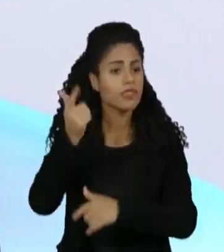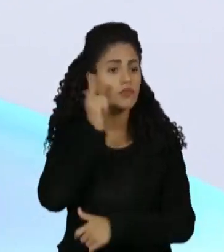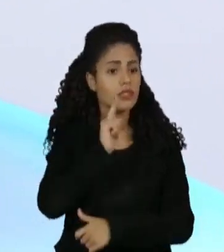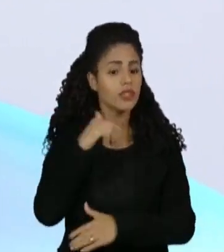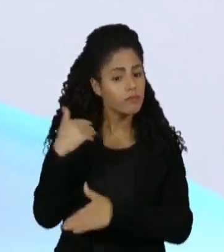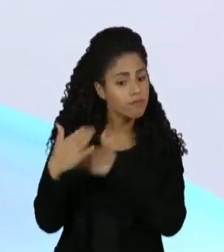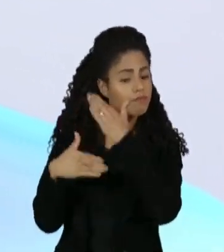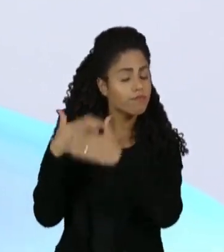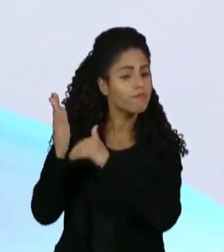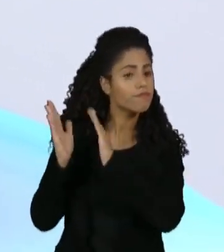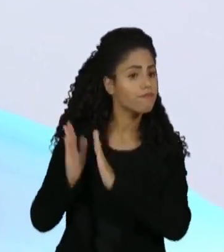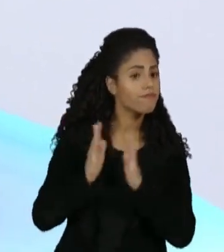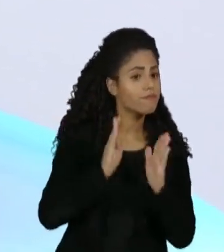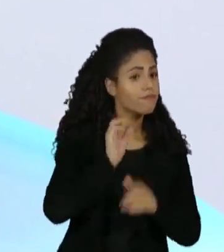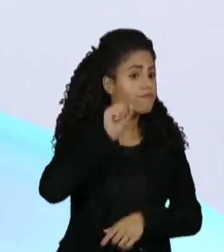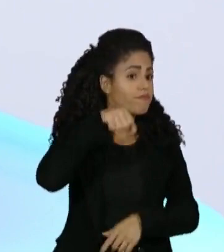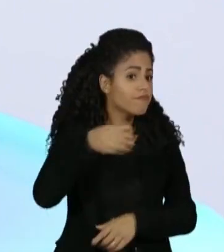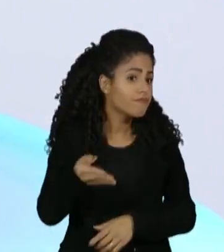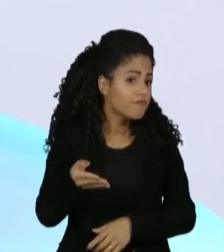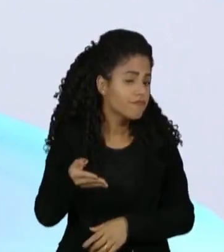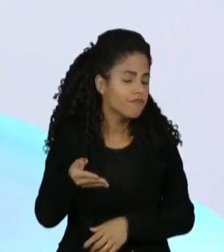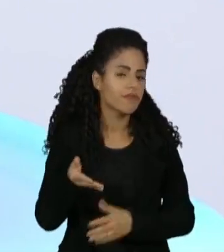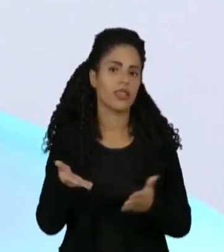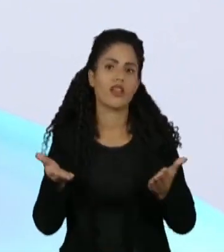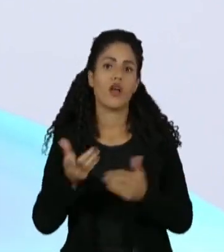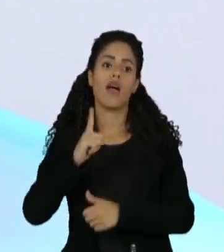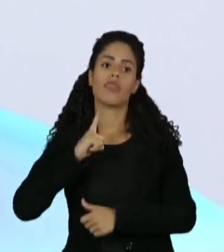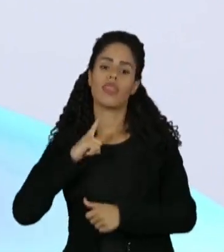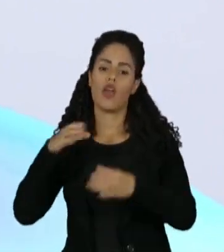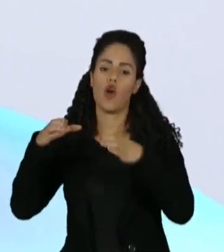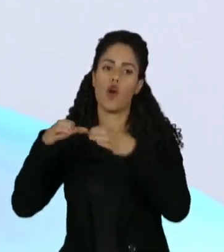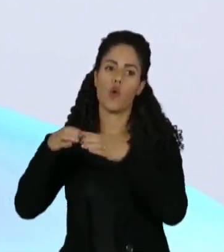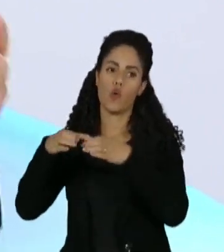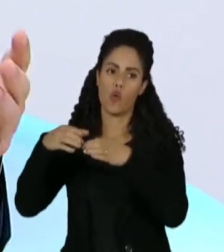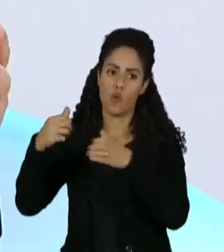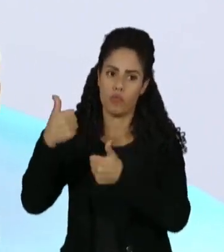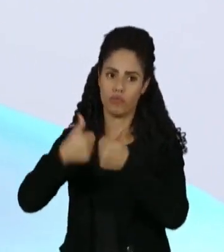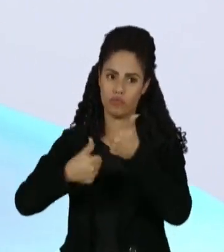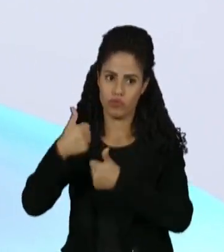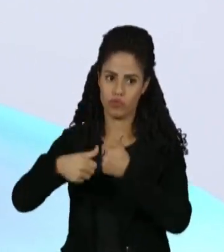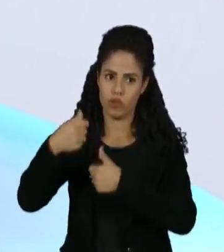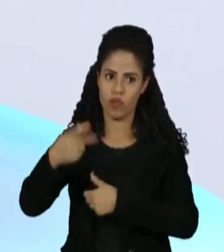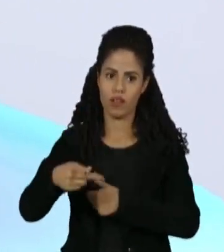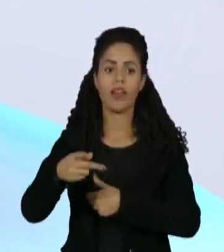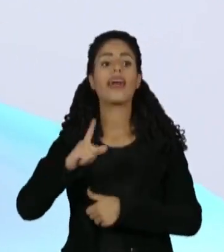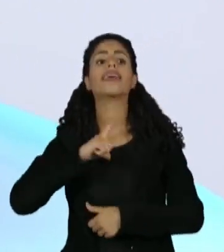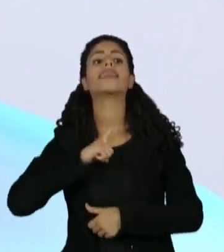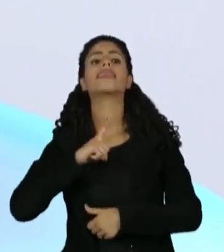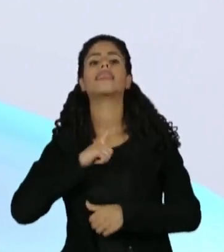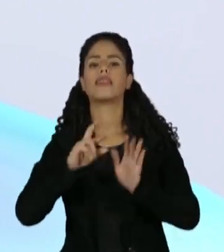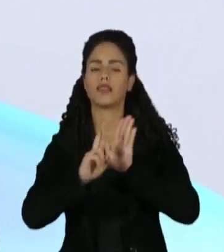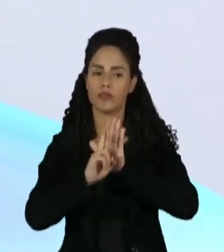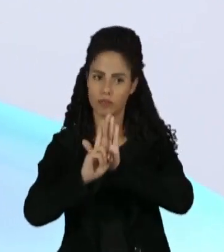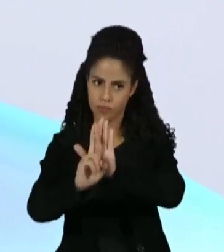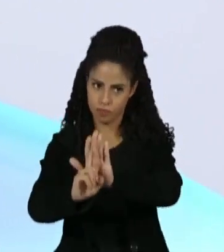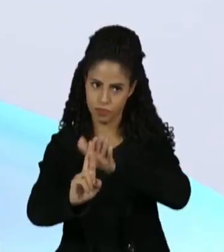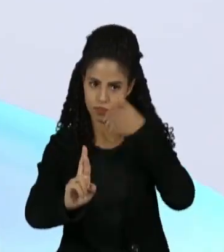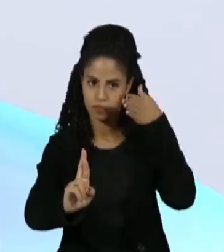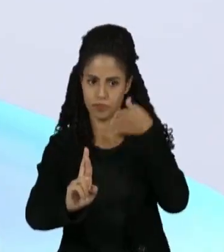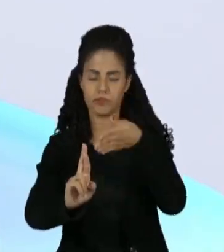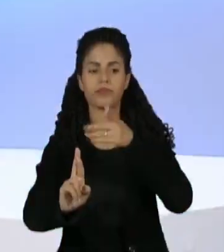avançar nessa questão. Tem clubes, por exemplo, que têm a sua representatividade voltada